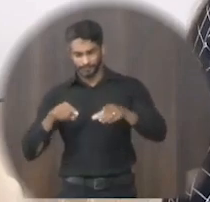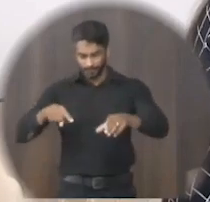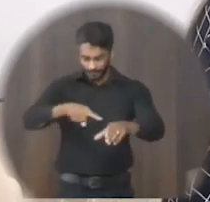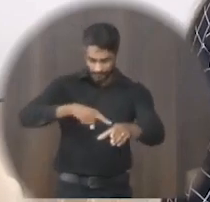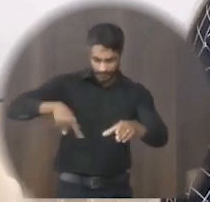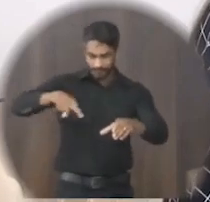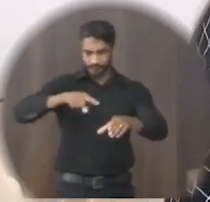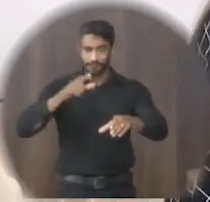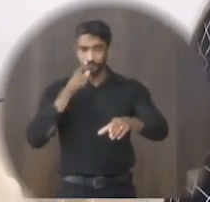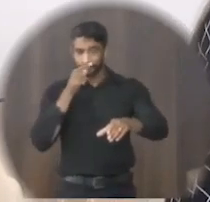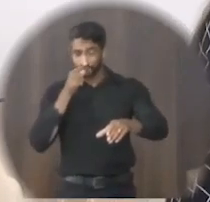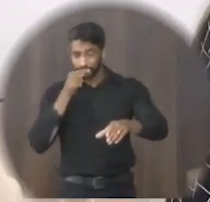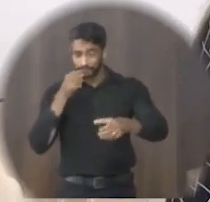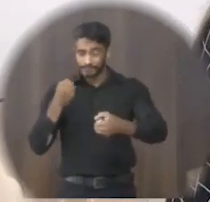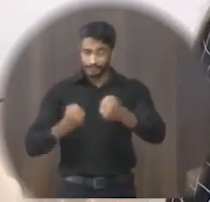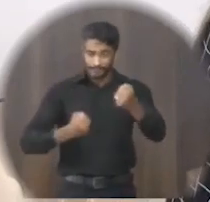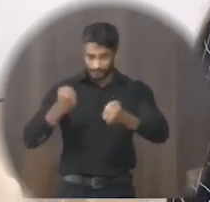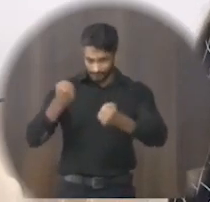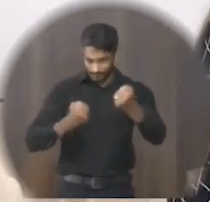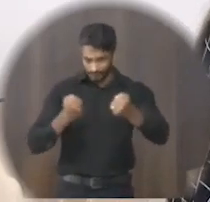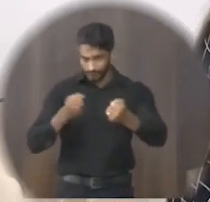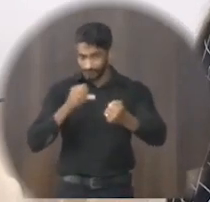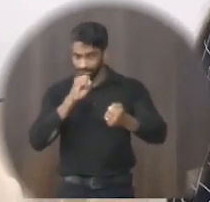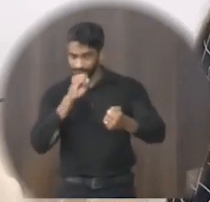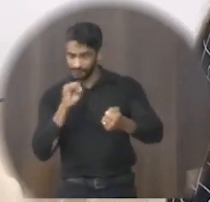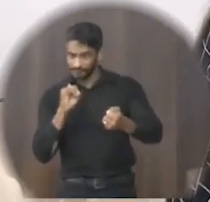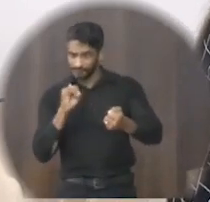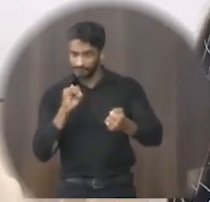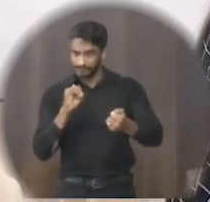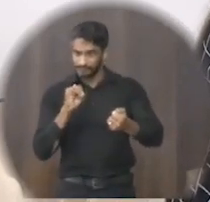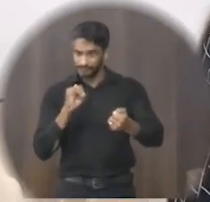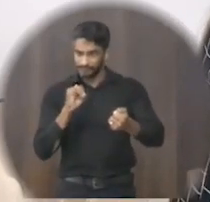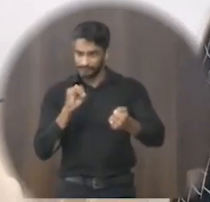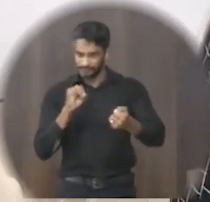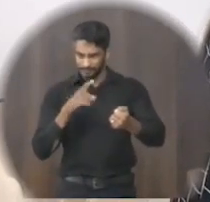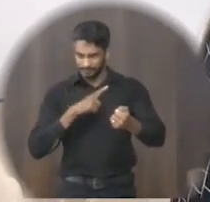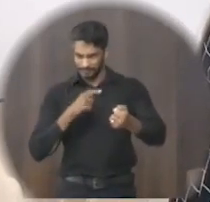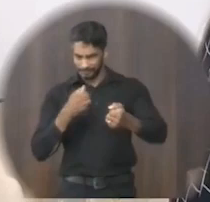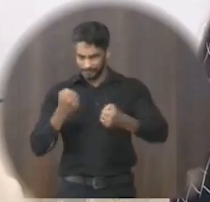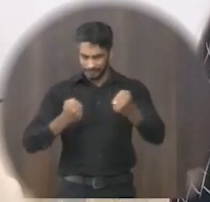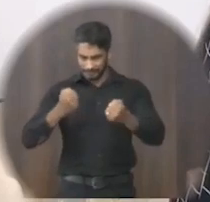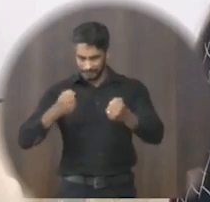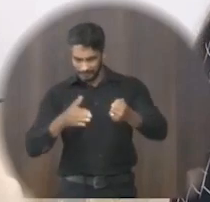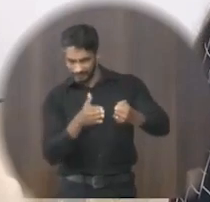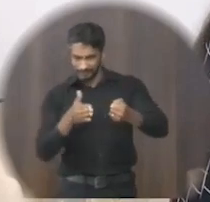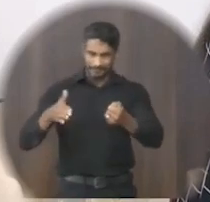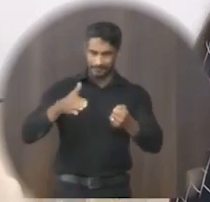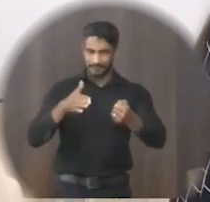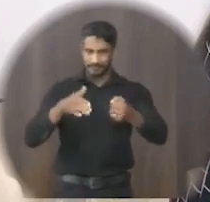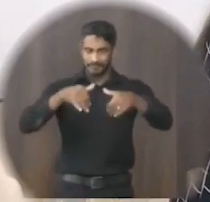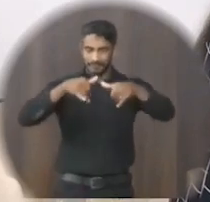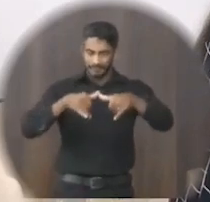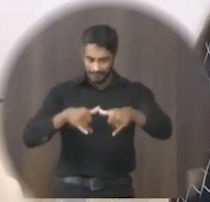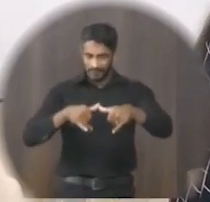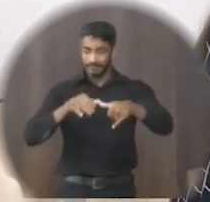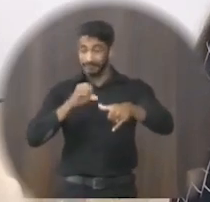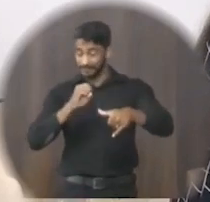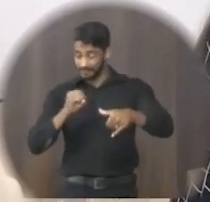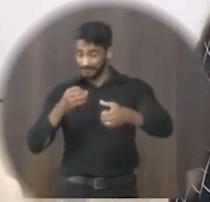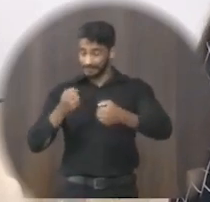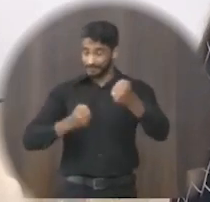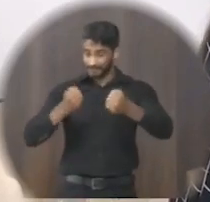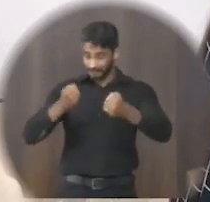bacias que os carros se não tiver um bom condutor ali na frente ele fica e se o carro realmente não for